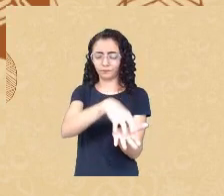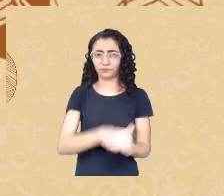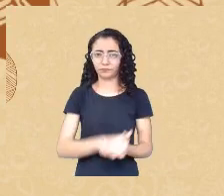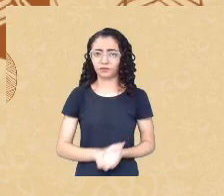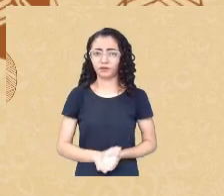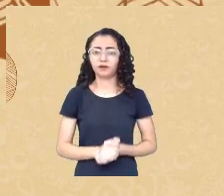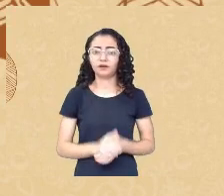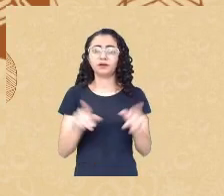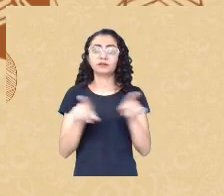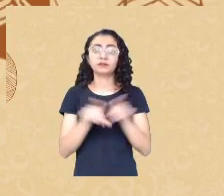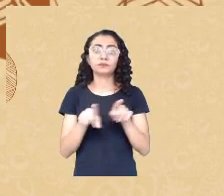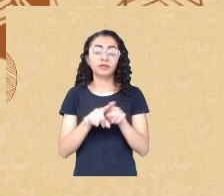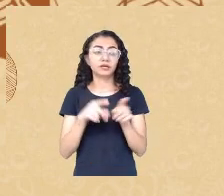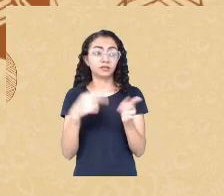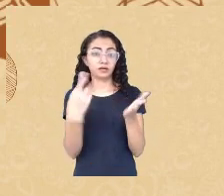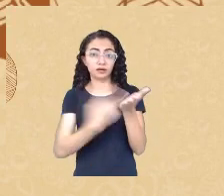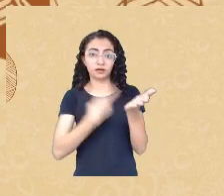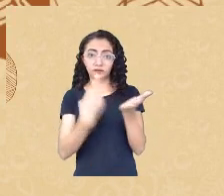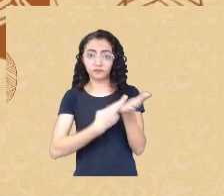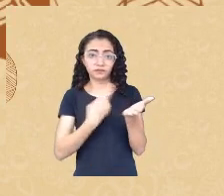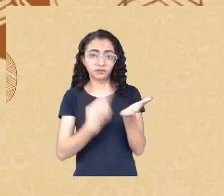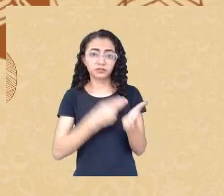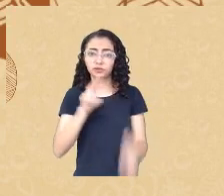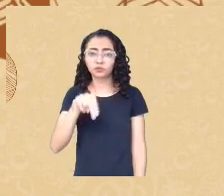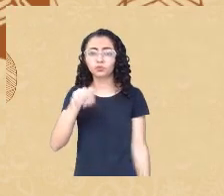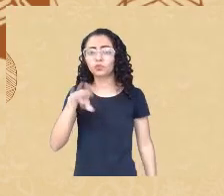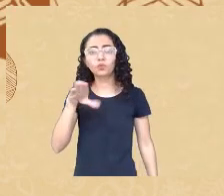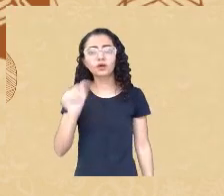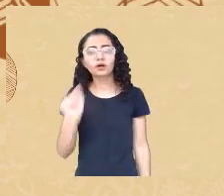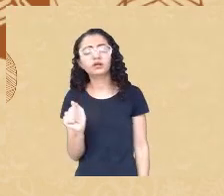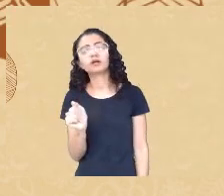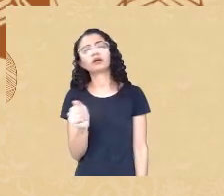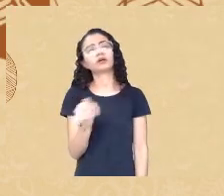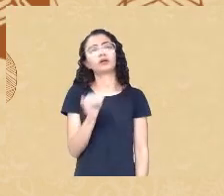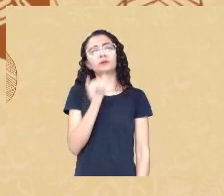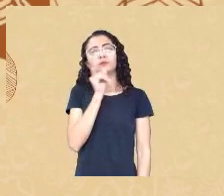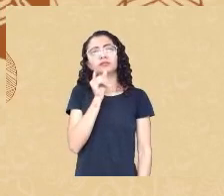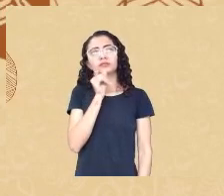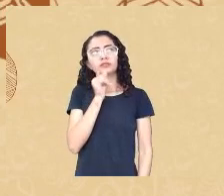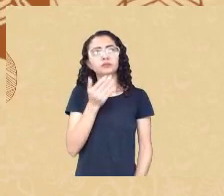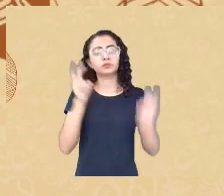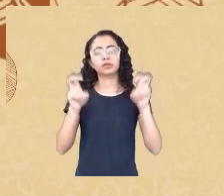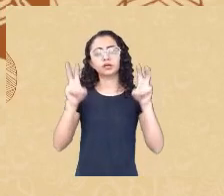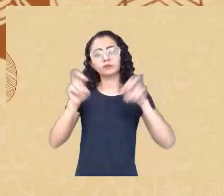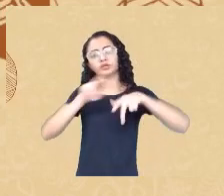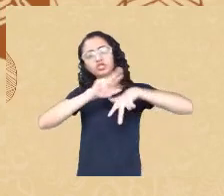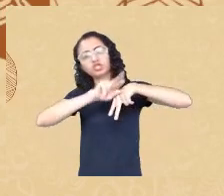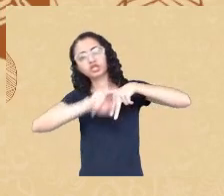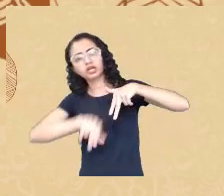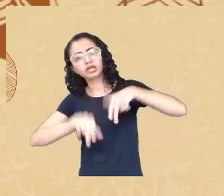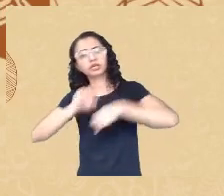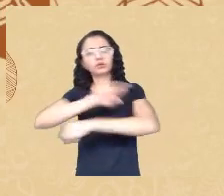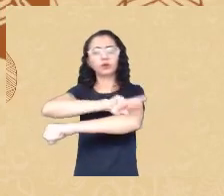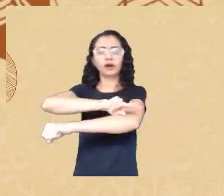nunca nenhum número especial por exemplo levantou para questões sobre gêneros sobre raça ou sobre nenhuma questão voltadas a esses